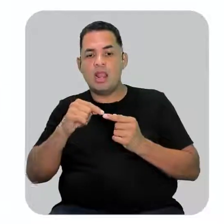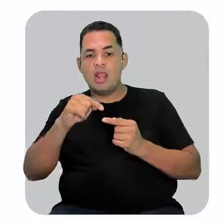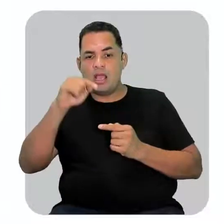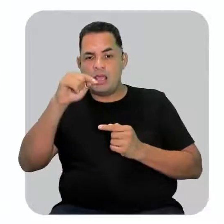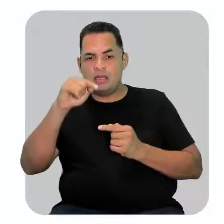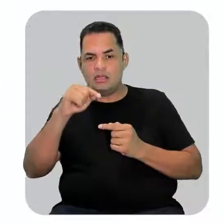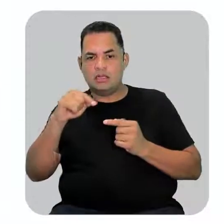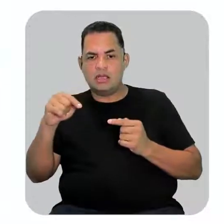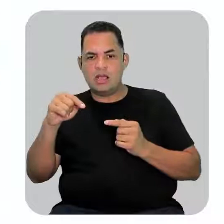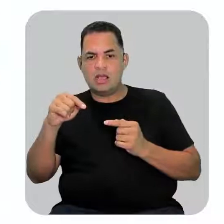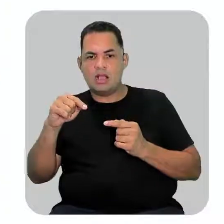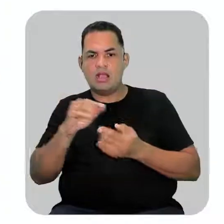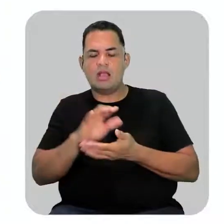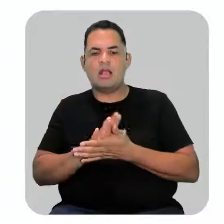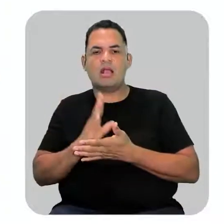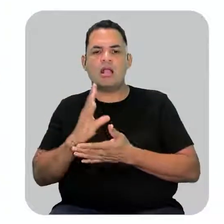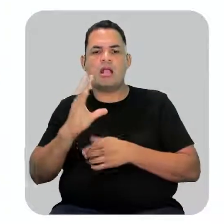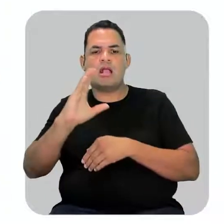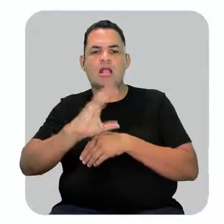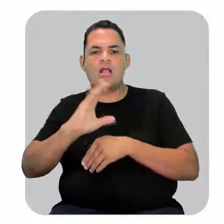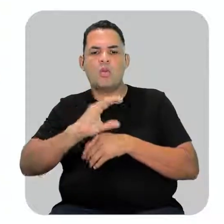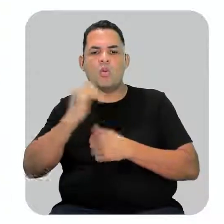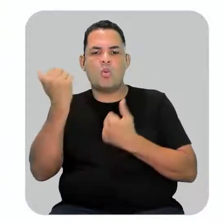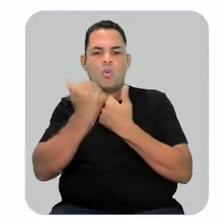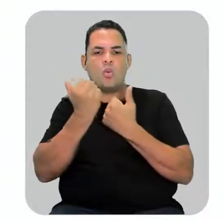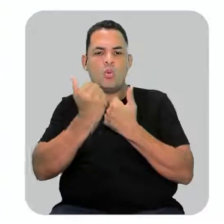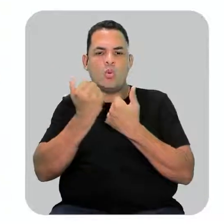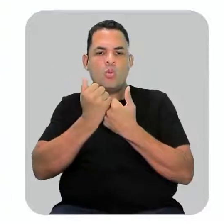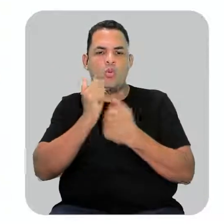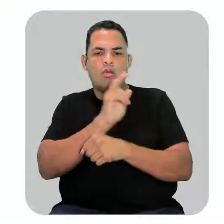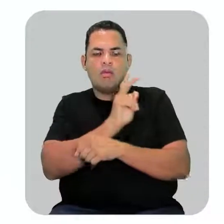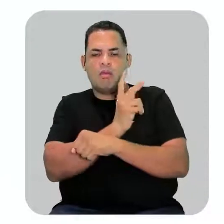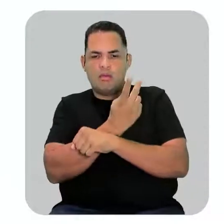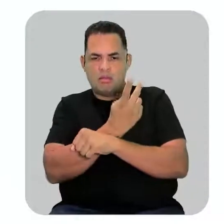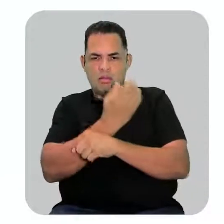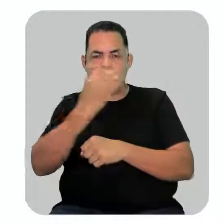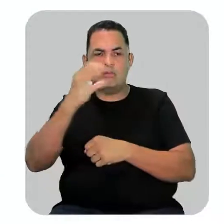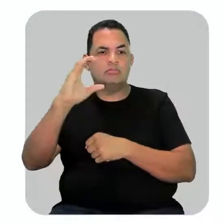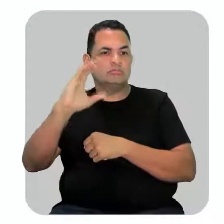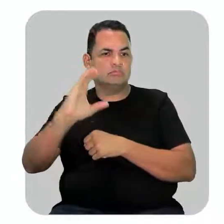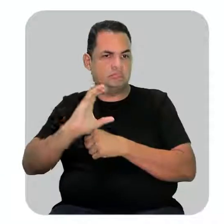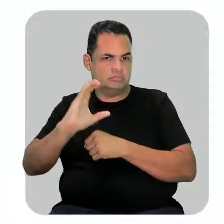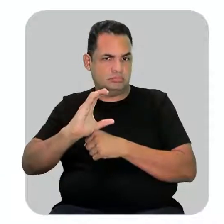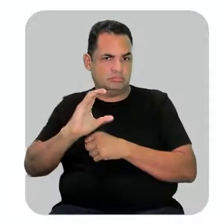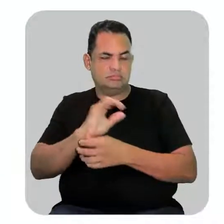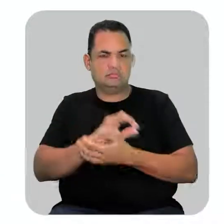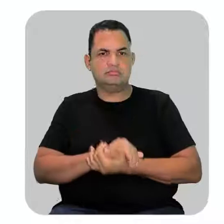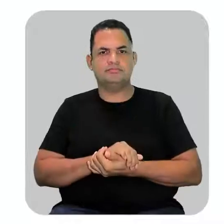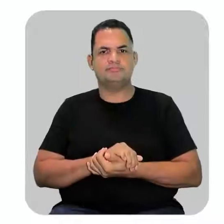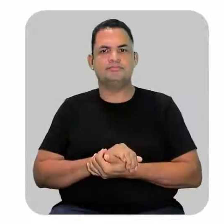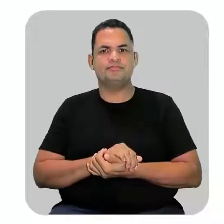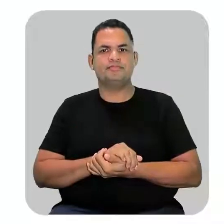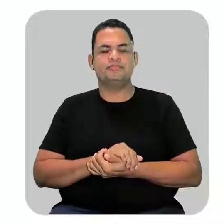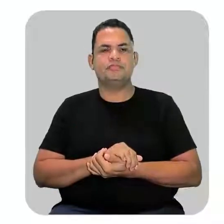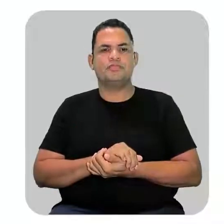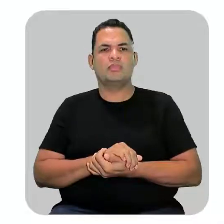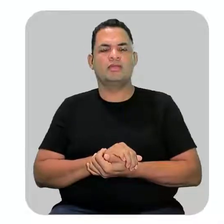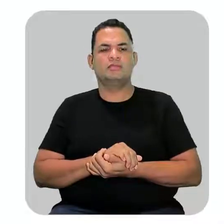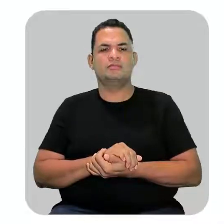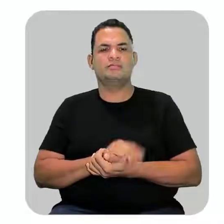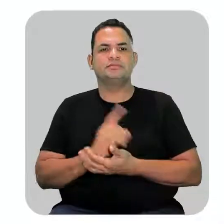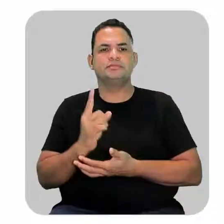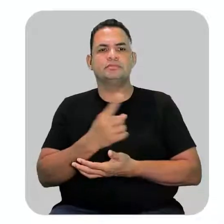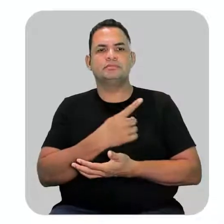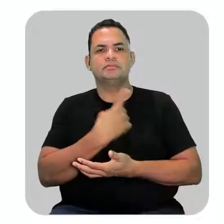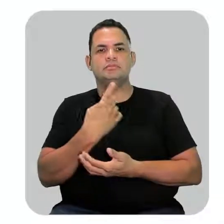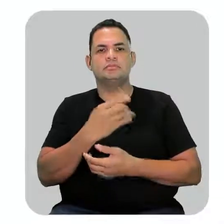cadeia carbônica, tá? Substituindo um dos hidrogênios do carbono. E aí, nós vamos